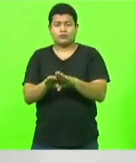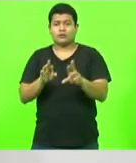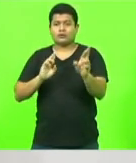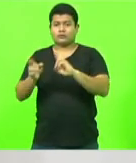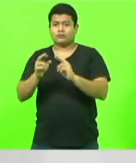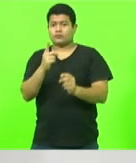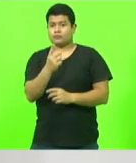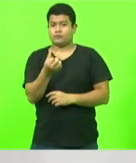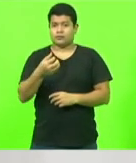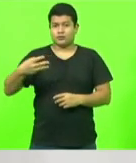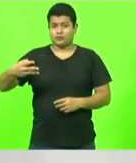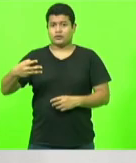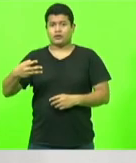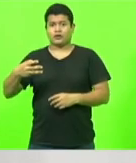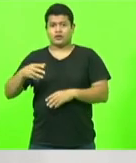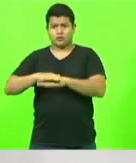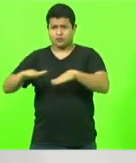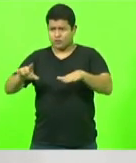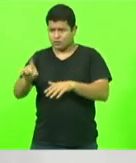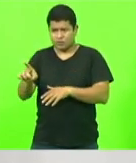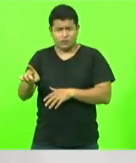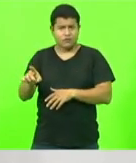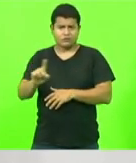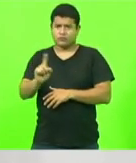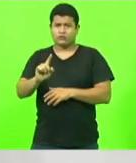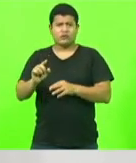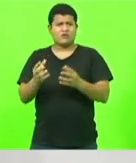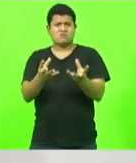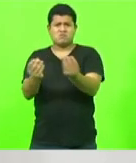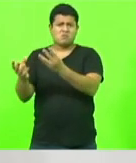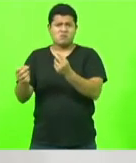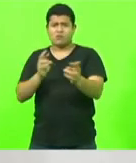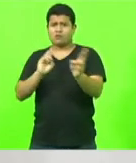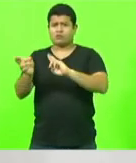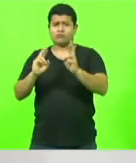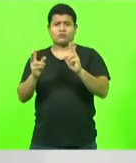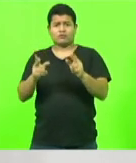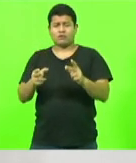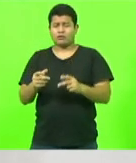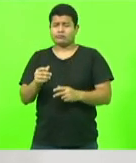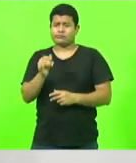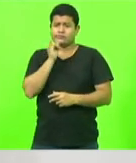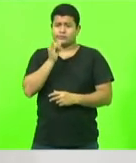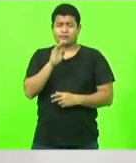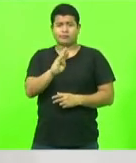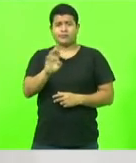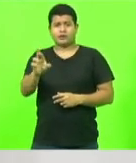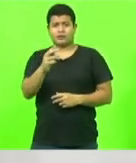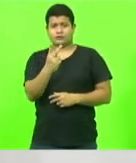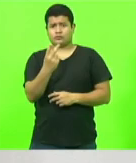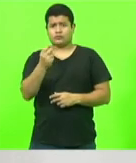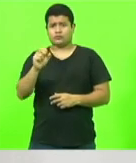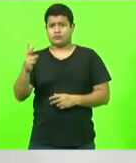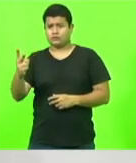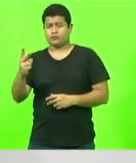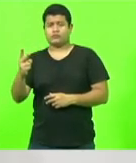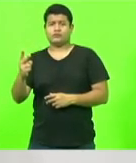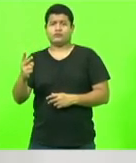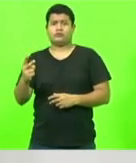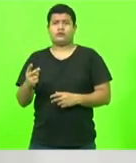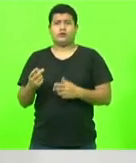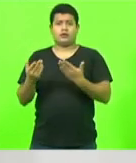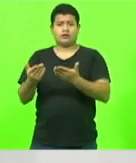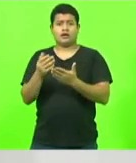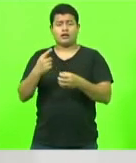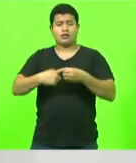São inúmeras outras rodovias que, inclusive, eu já falei nessa tribuna, BR-282, o trecho de Irani, a Ponte Serada, também que está